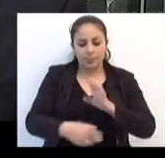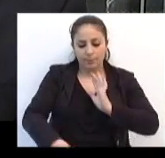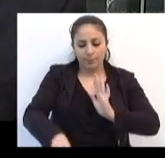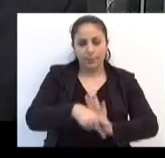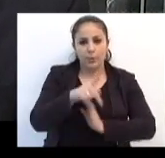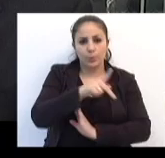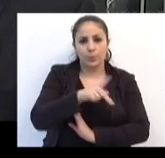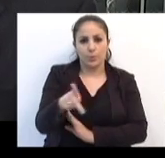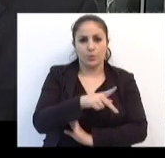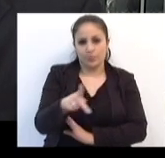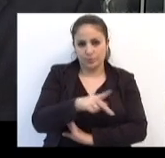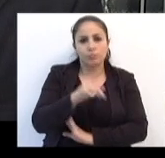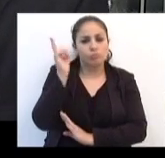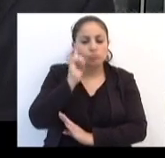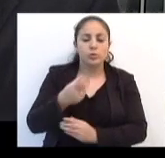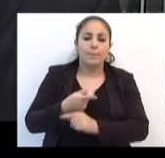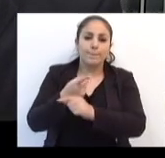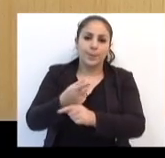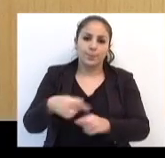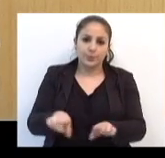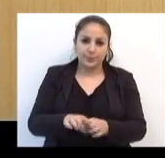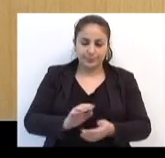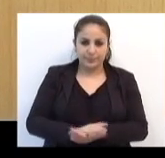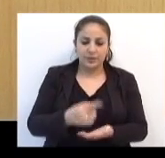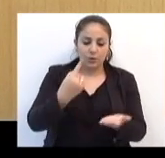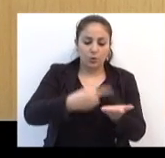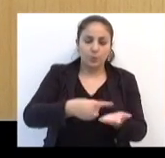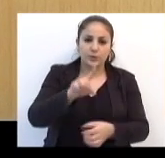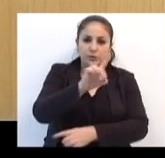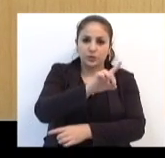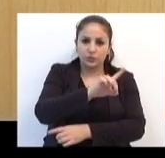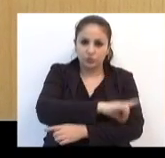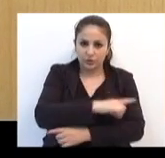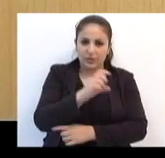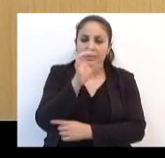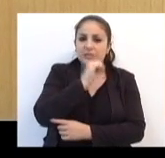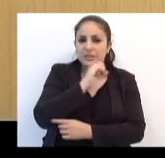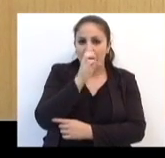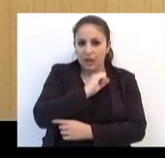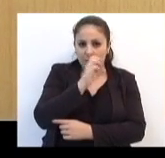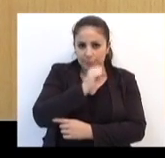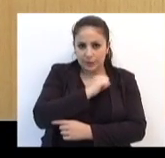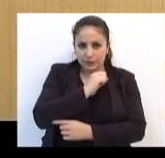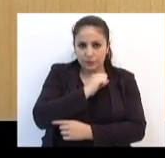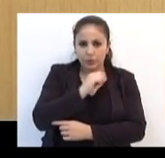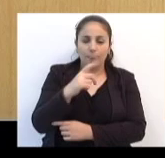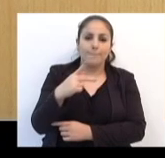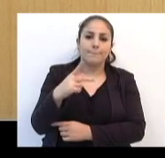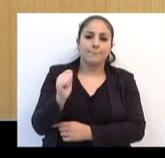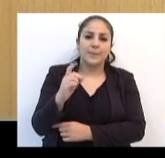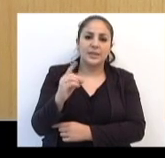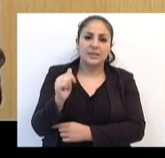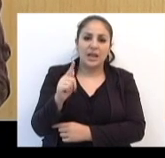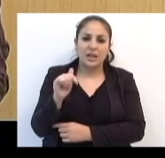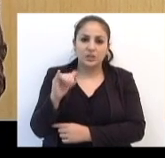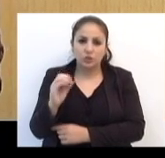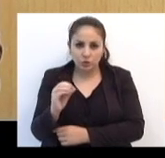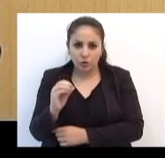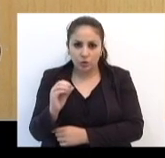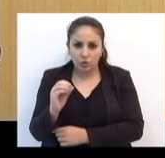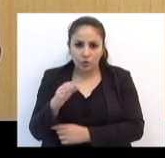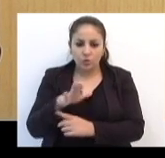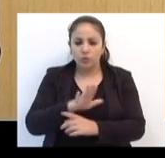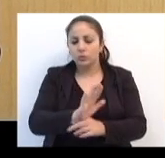próprios professores também serão premiados. Está marcado para este sábado o Pedágio Solidário, que vai